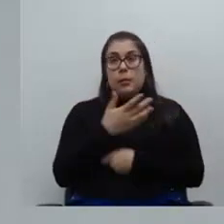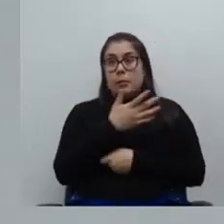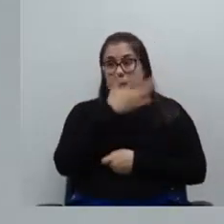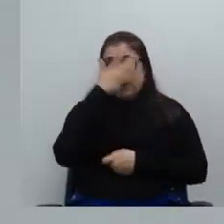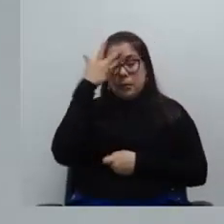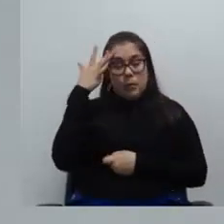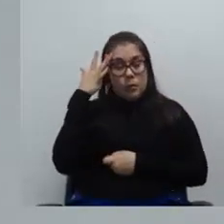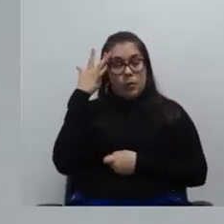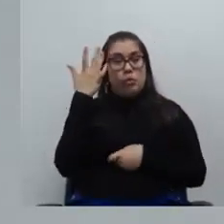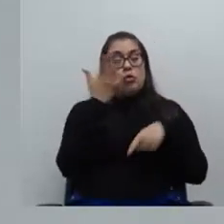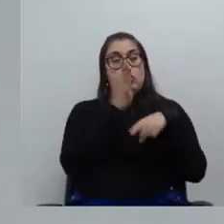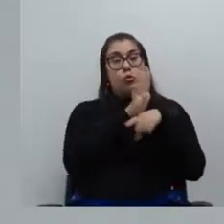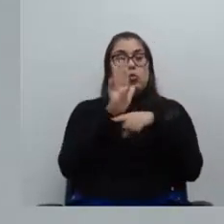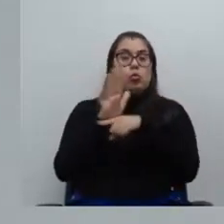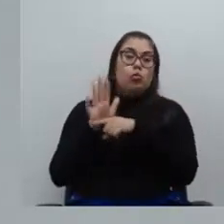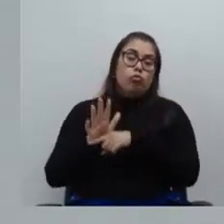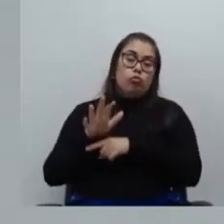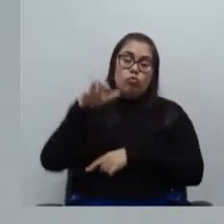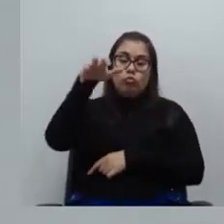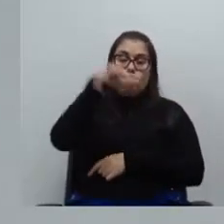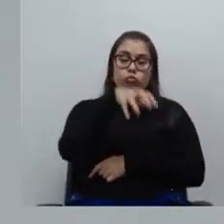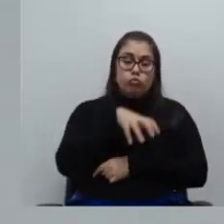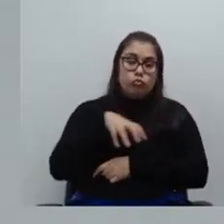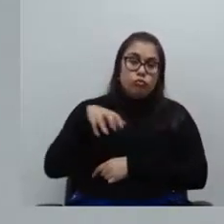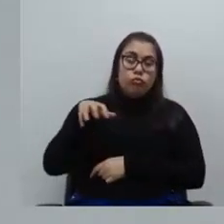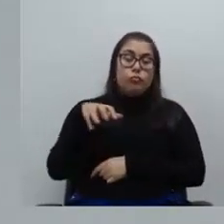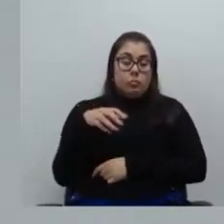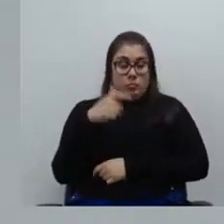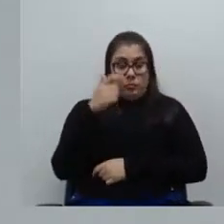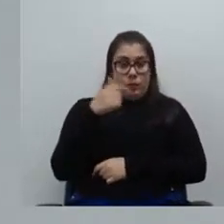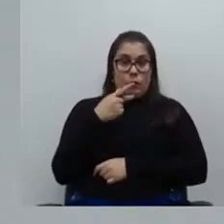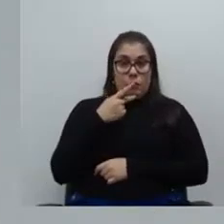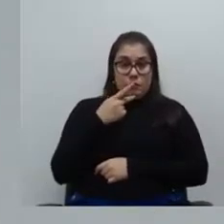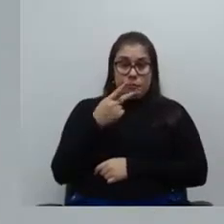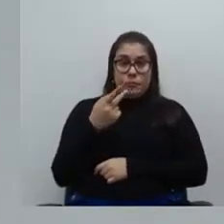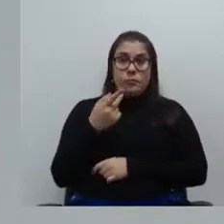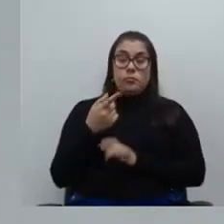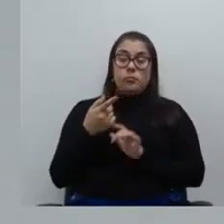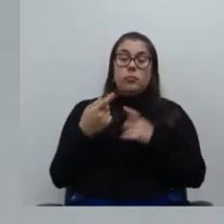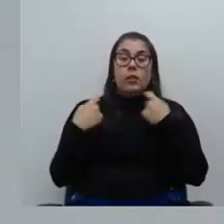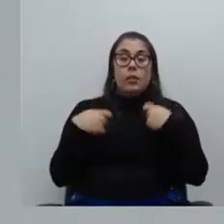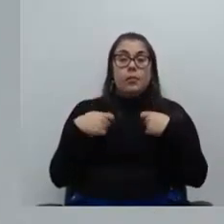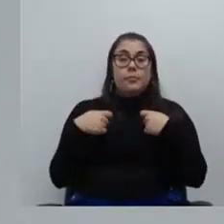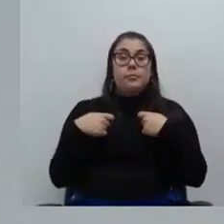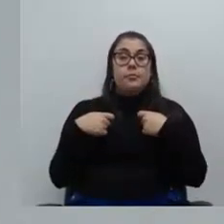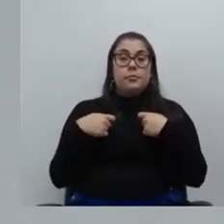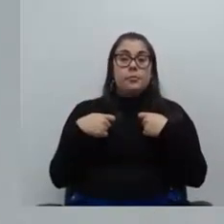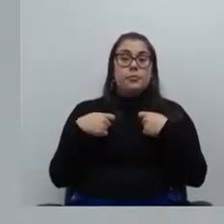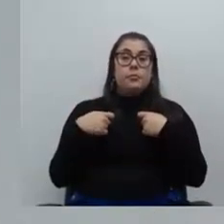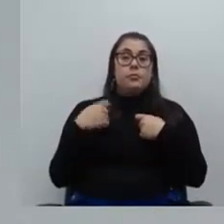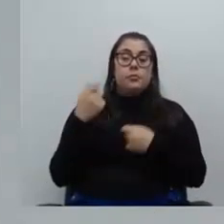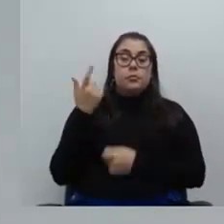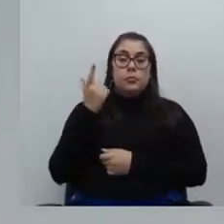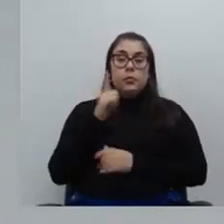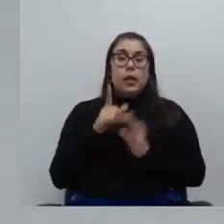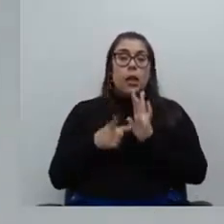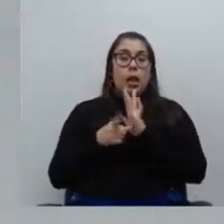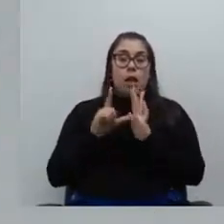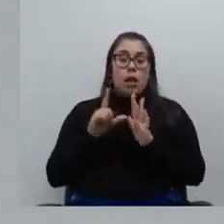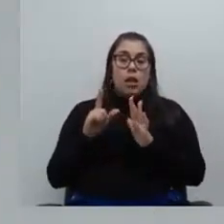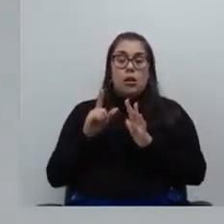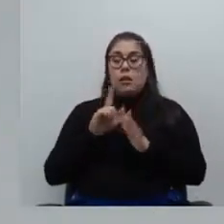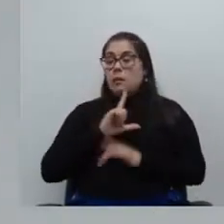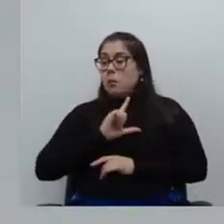todos os cantos e todos os lugares, então, o quanto antes, eu faço, faço coro para que o quanto antes nós consigamos suprir essas ausências,